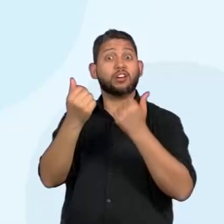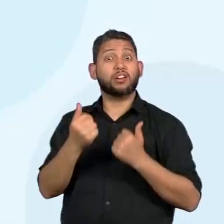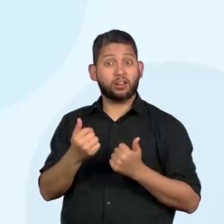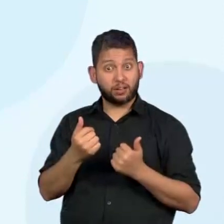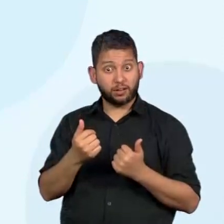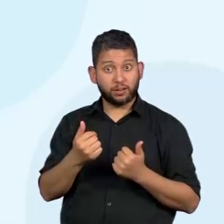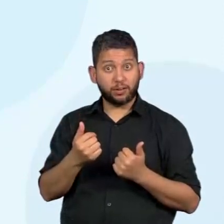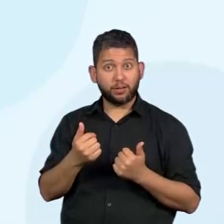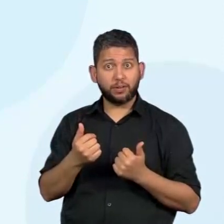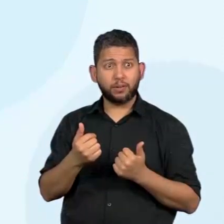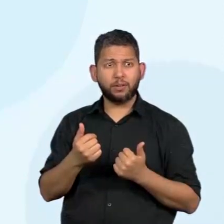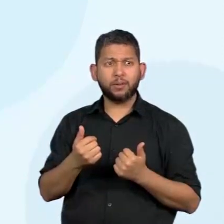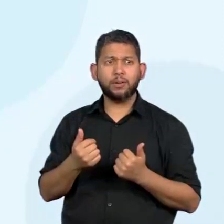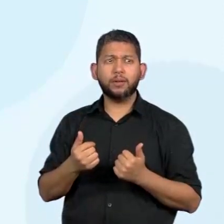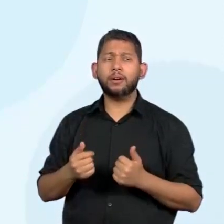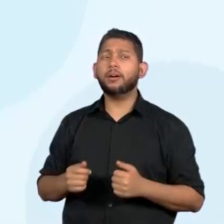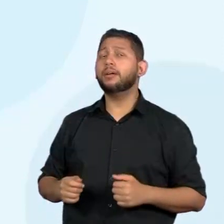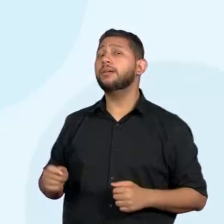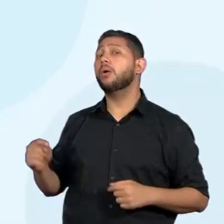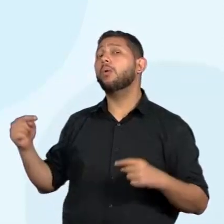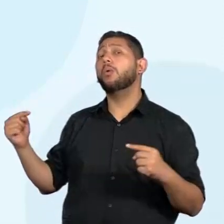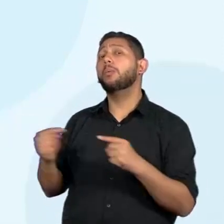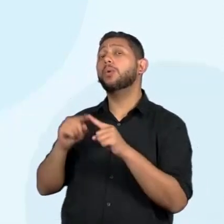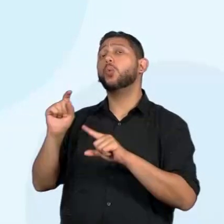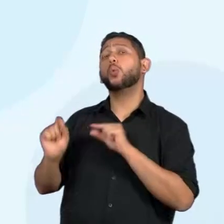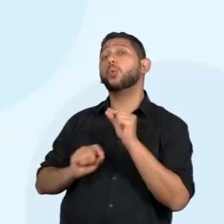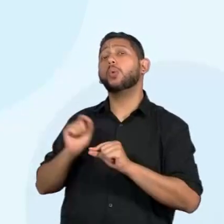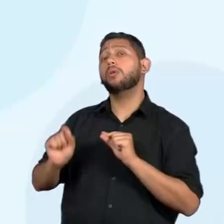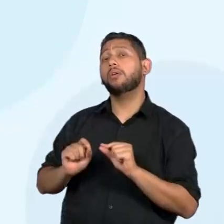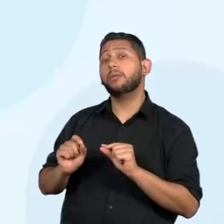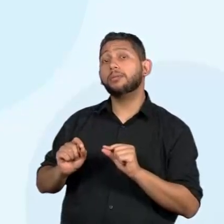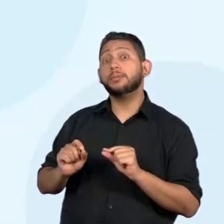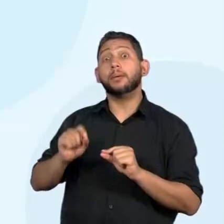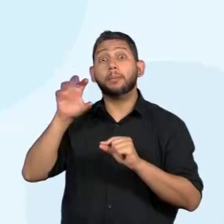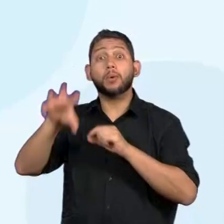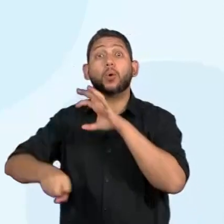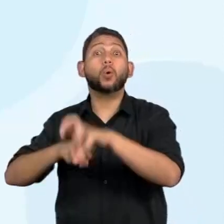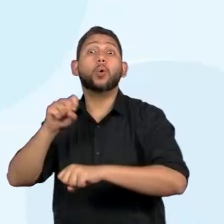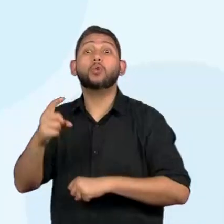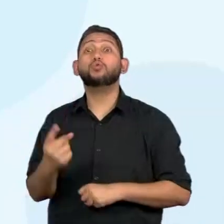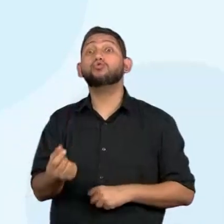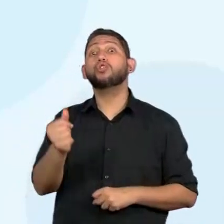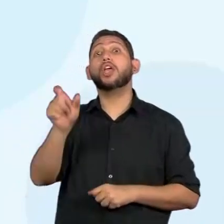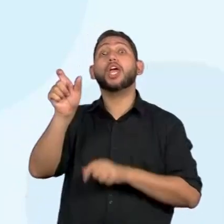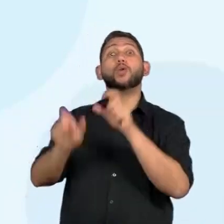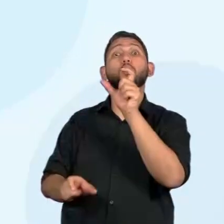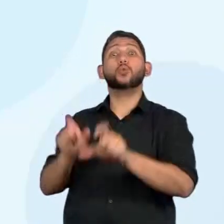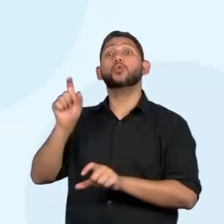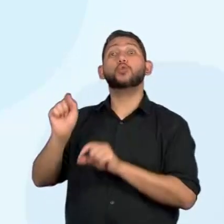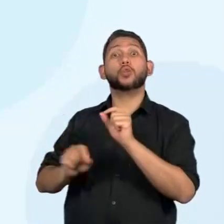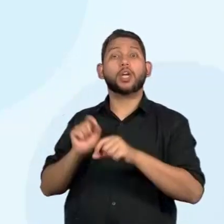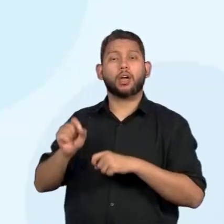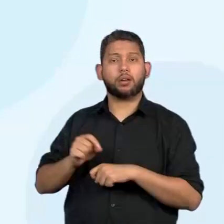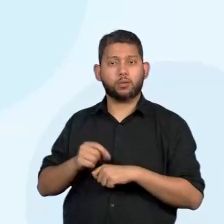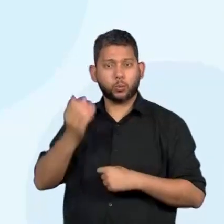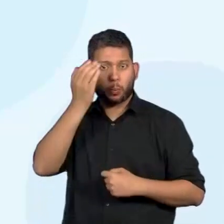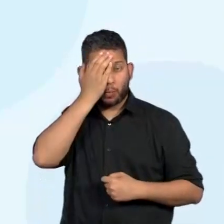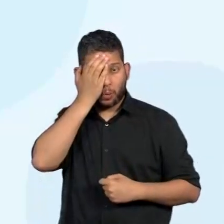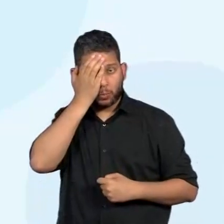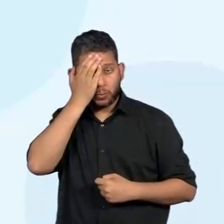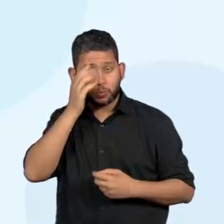bárbaros, alternativa A. Alternativa B, dos arqueólogos. Ou refere-se aos romanos?